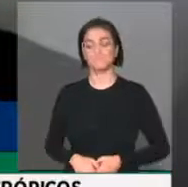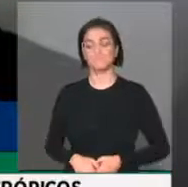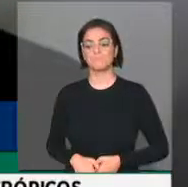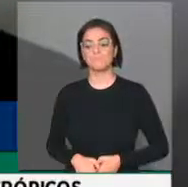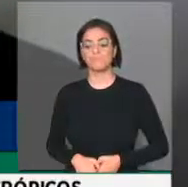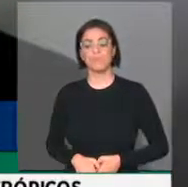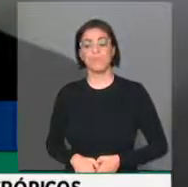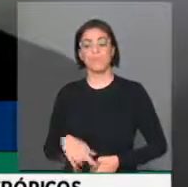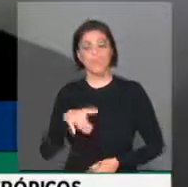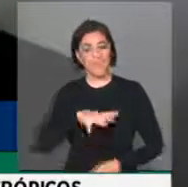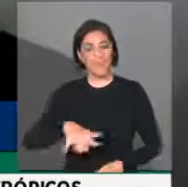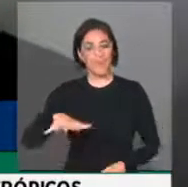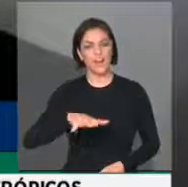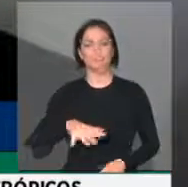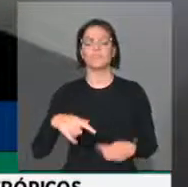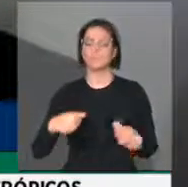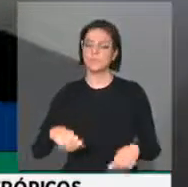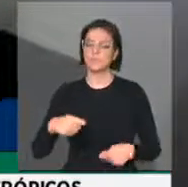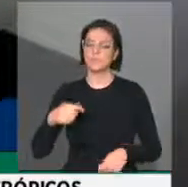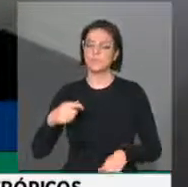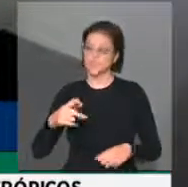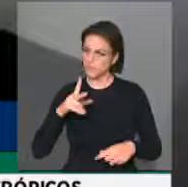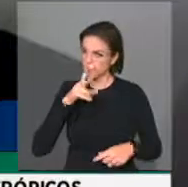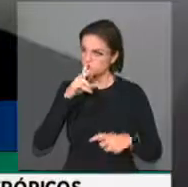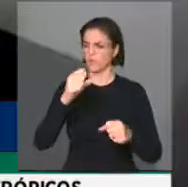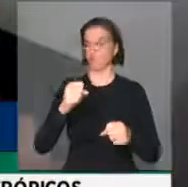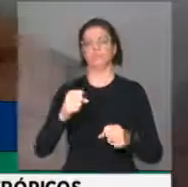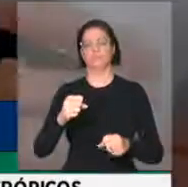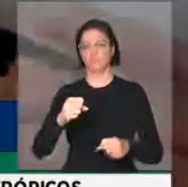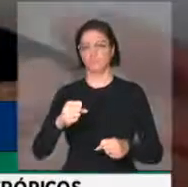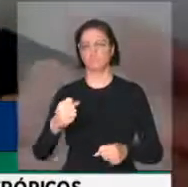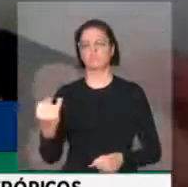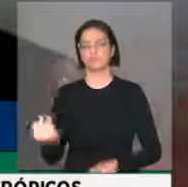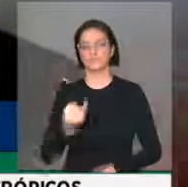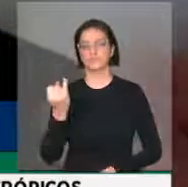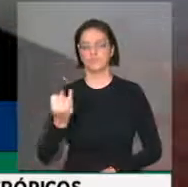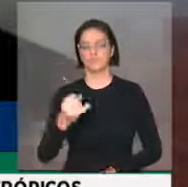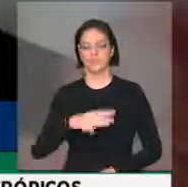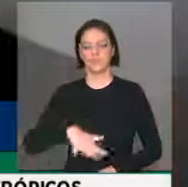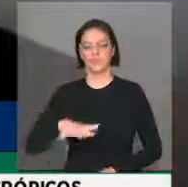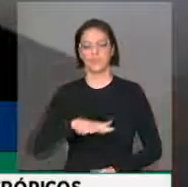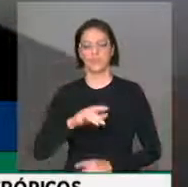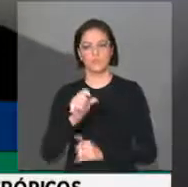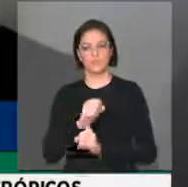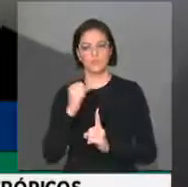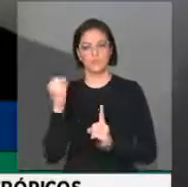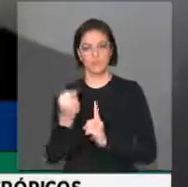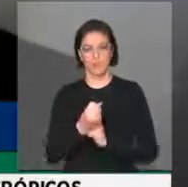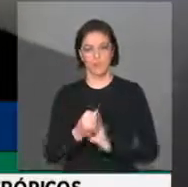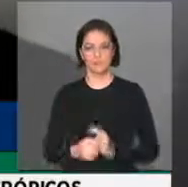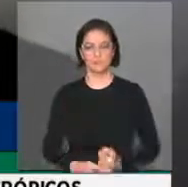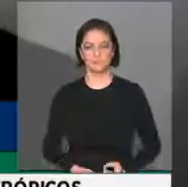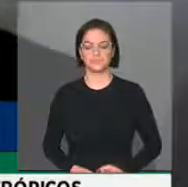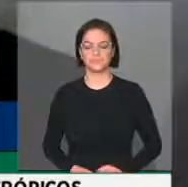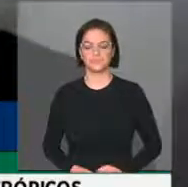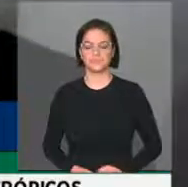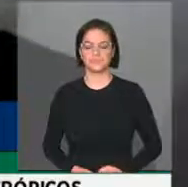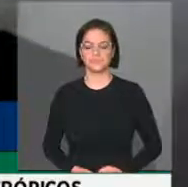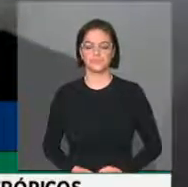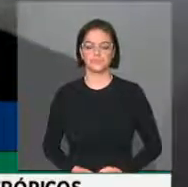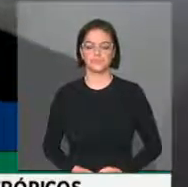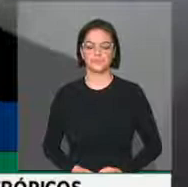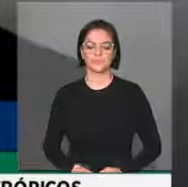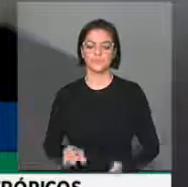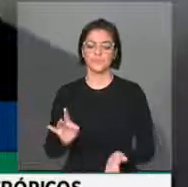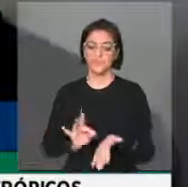este segmento da sociedade, que geralmente a custo zero para o erário público,